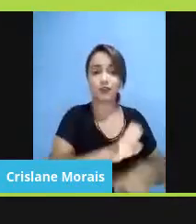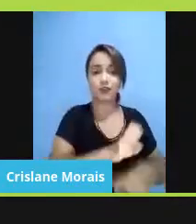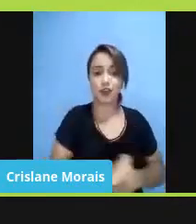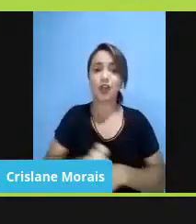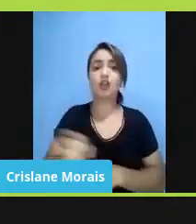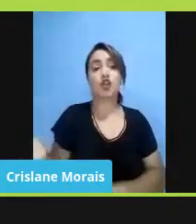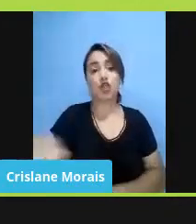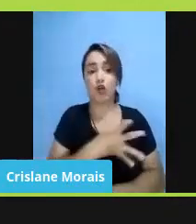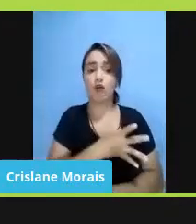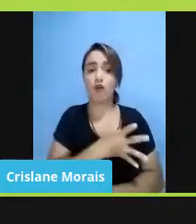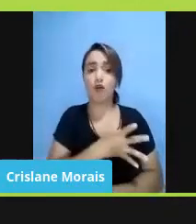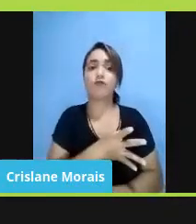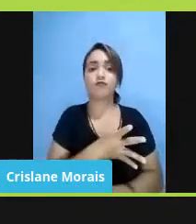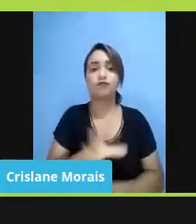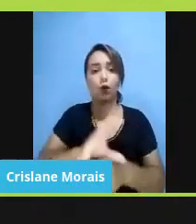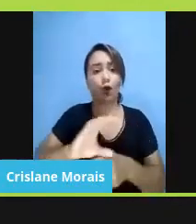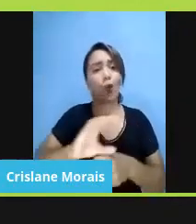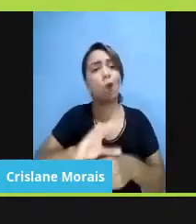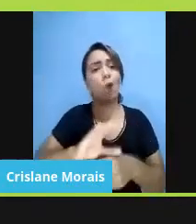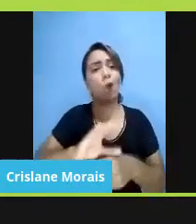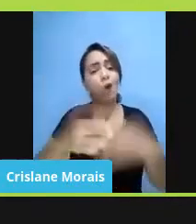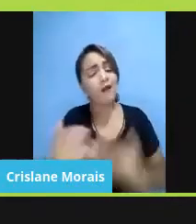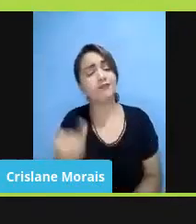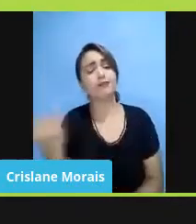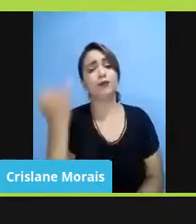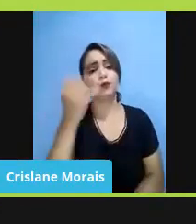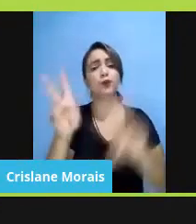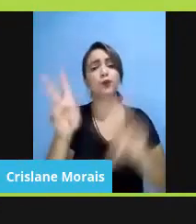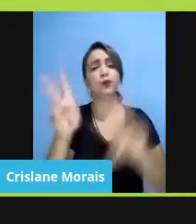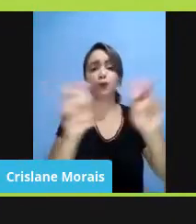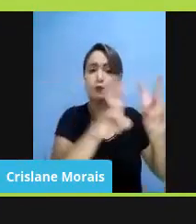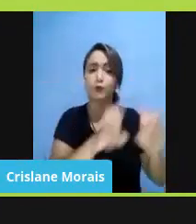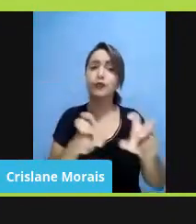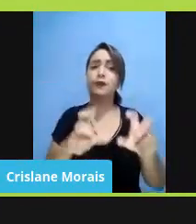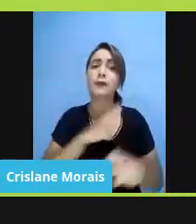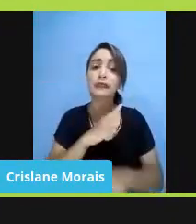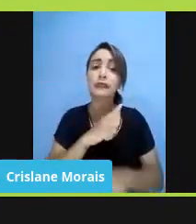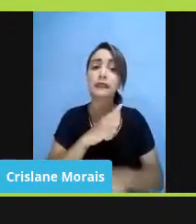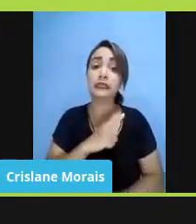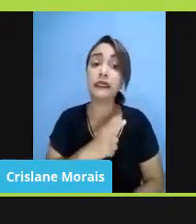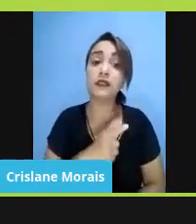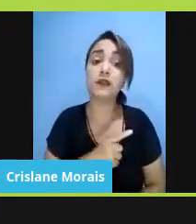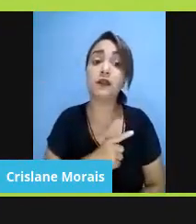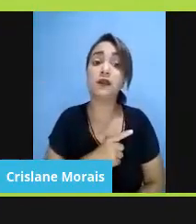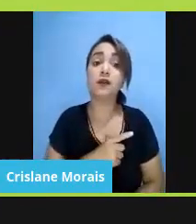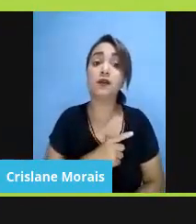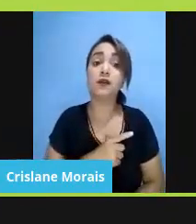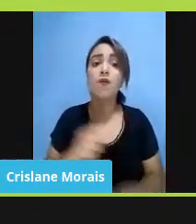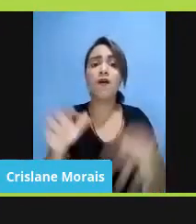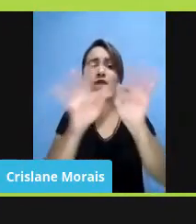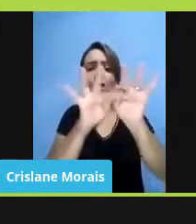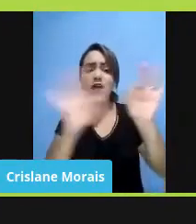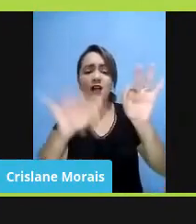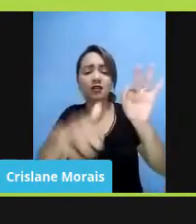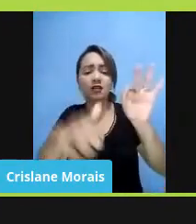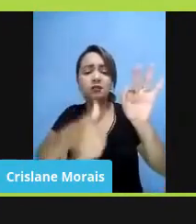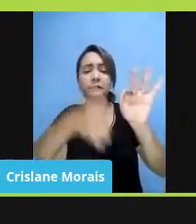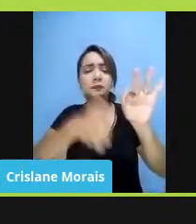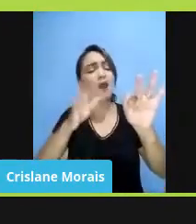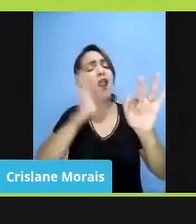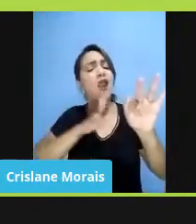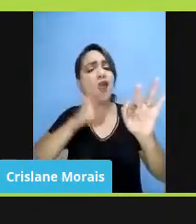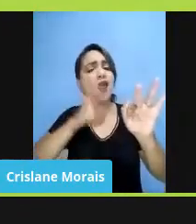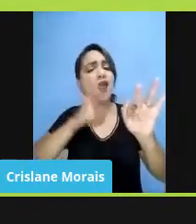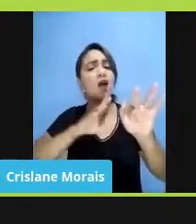instrumento superimportante e ela vai ter uma primeira frase, assim, que eu acho muito bacana, que é